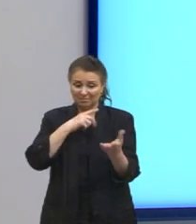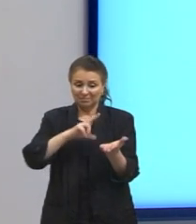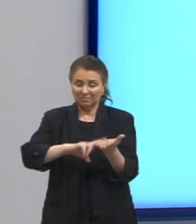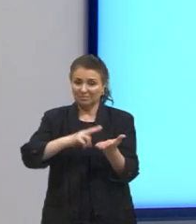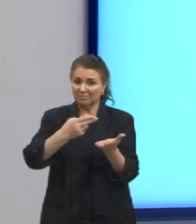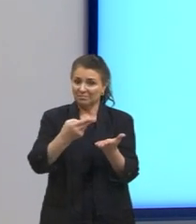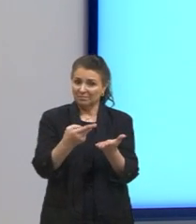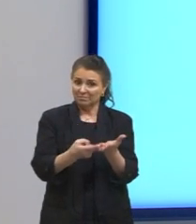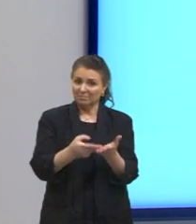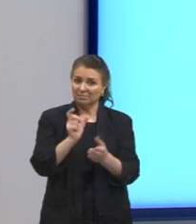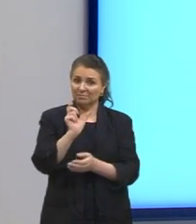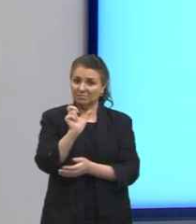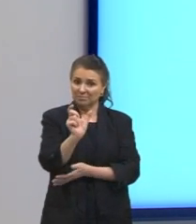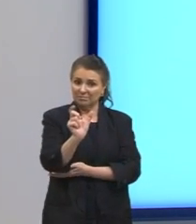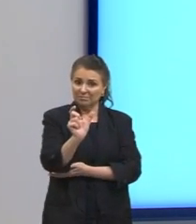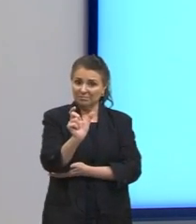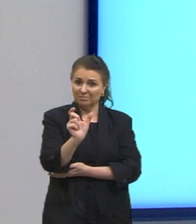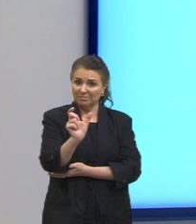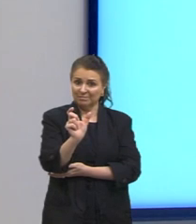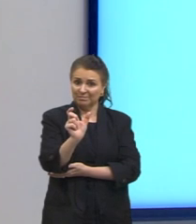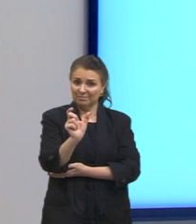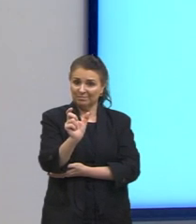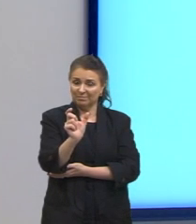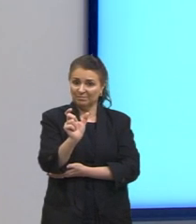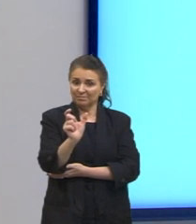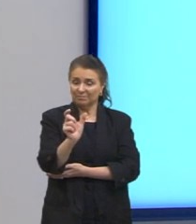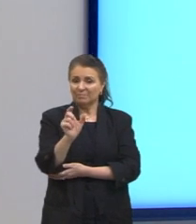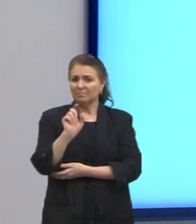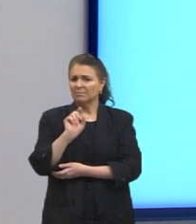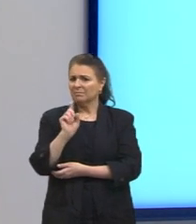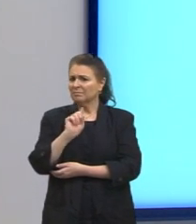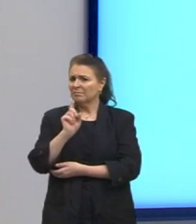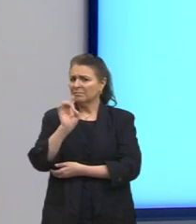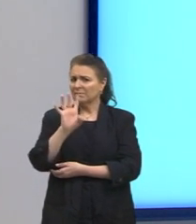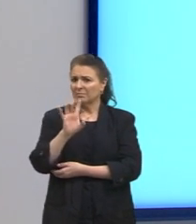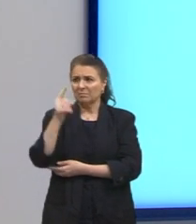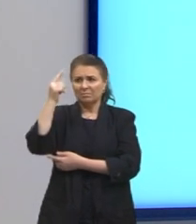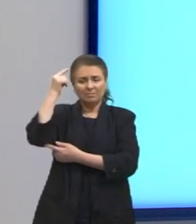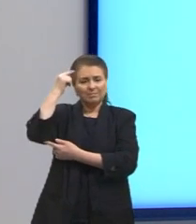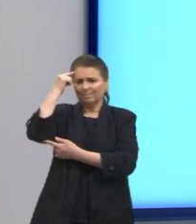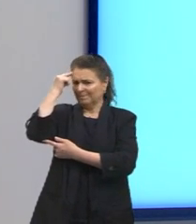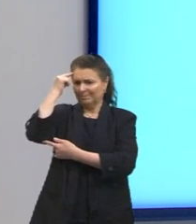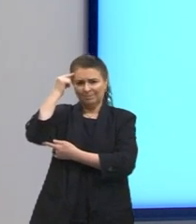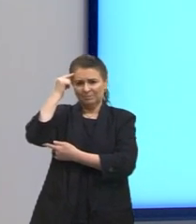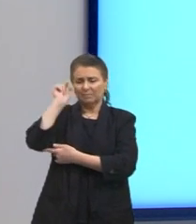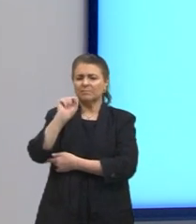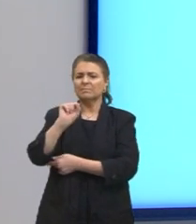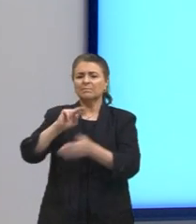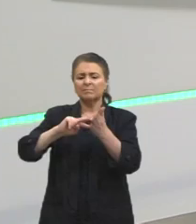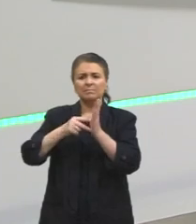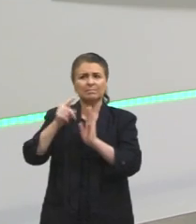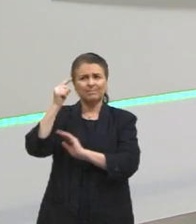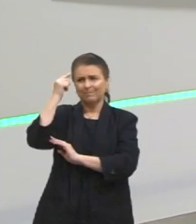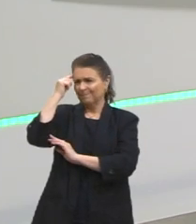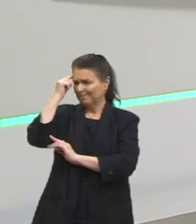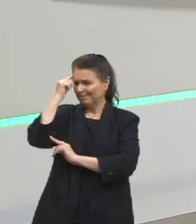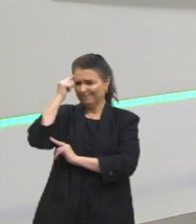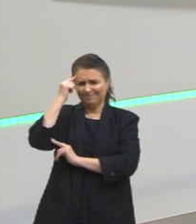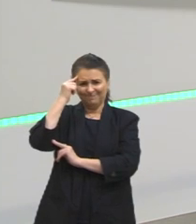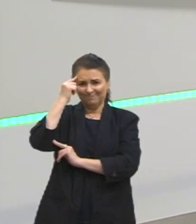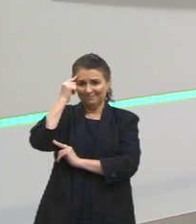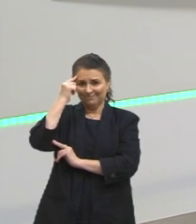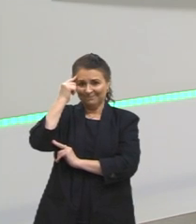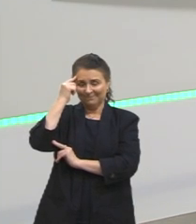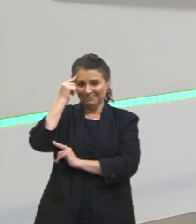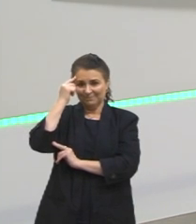para a palavra unthinkable. Não só impensável, porque think é pensar, né? Então, a gente já vai direto.